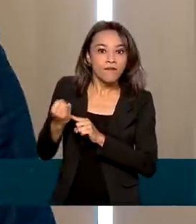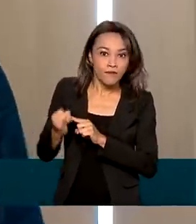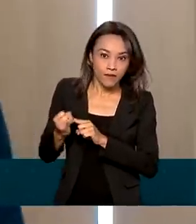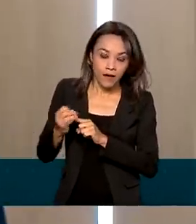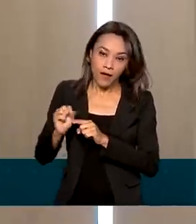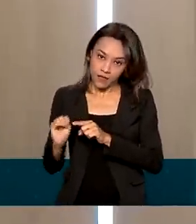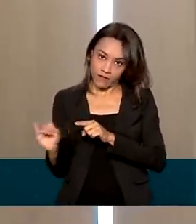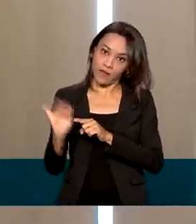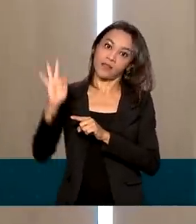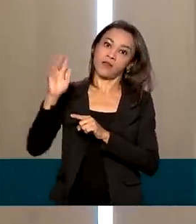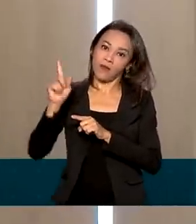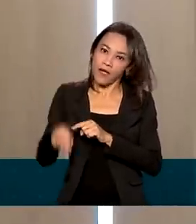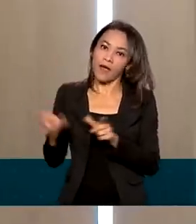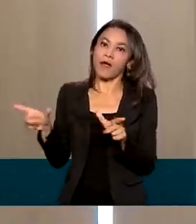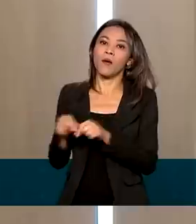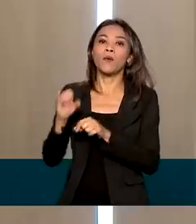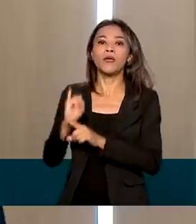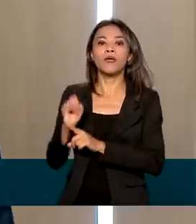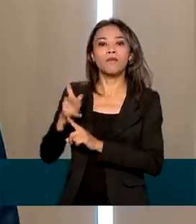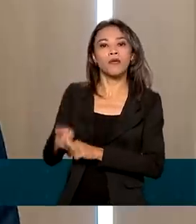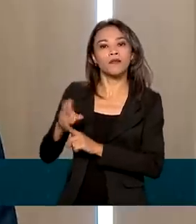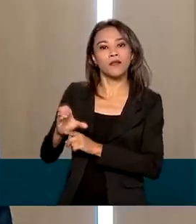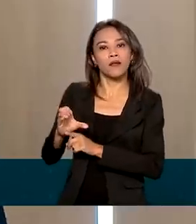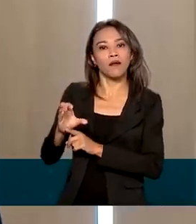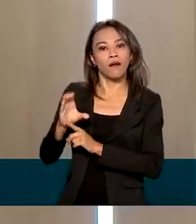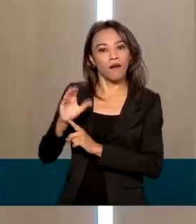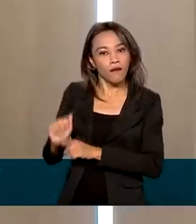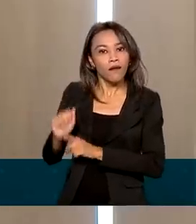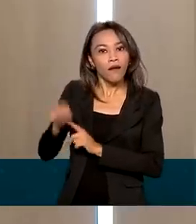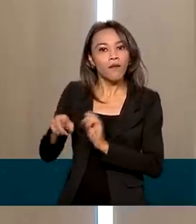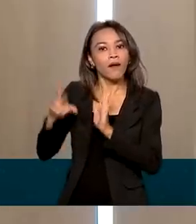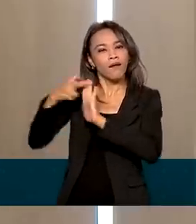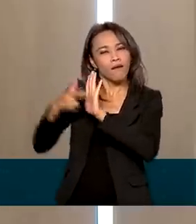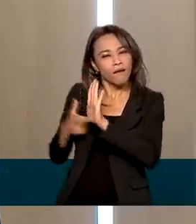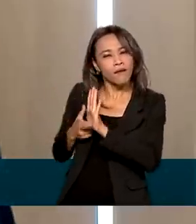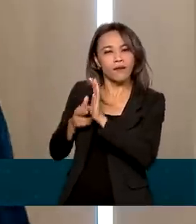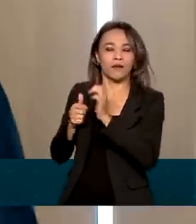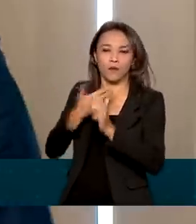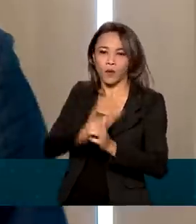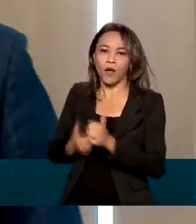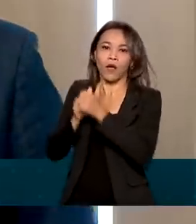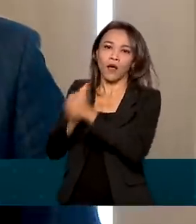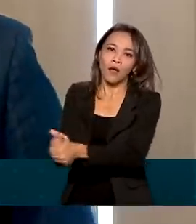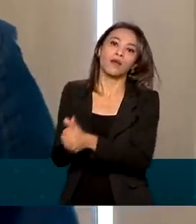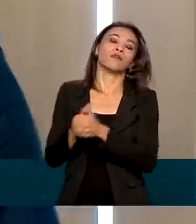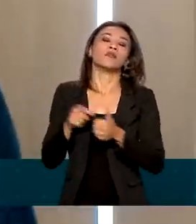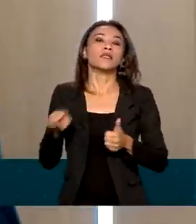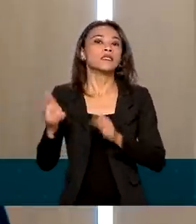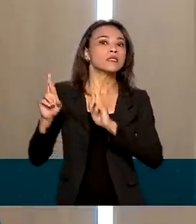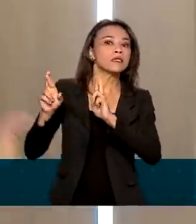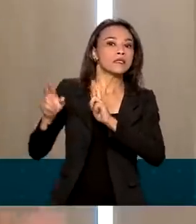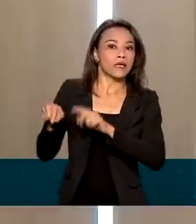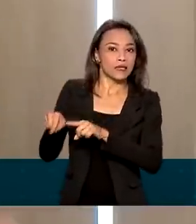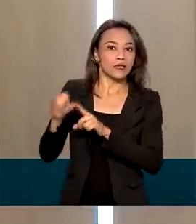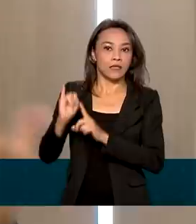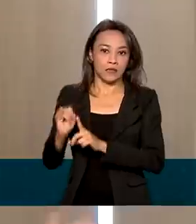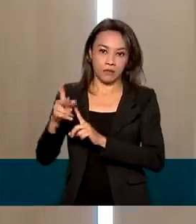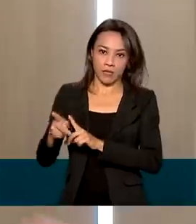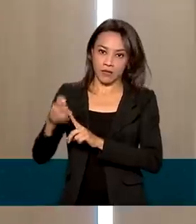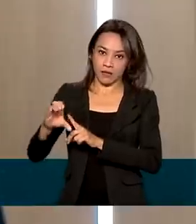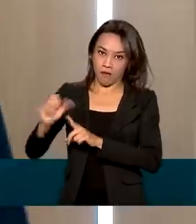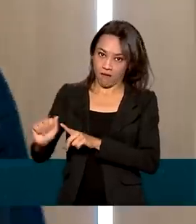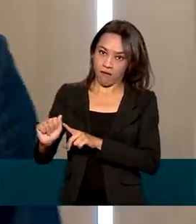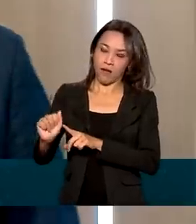IPCA, que é o índice oficial e mais usado pelo governo. A expectativa em relação ao IPCA é que ele seja,